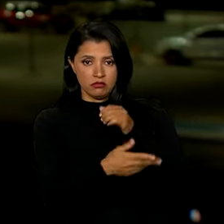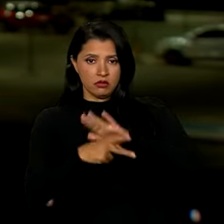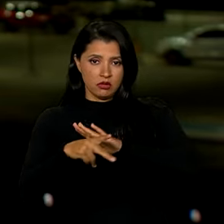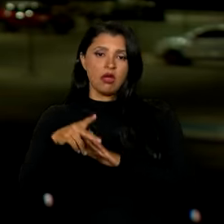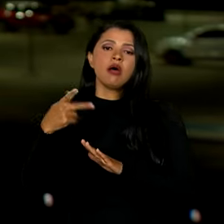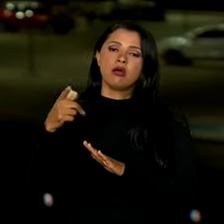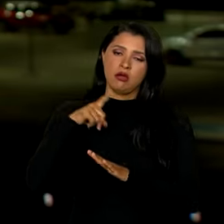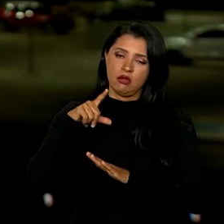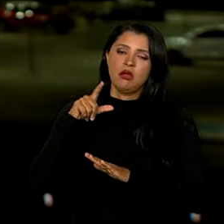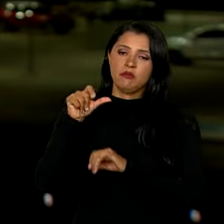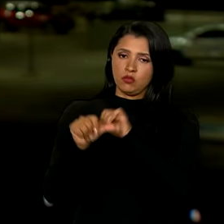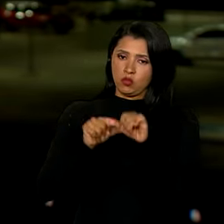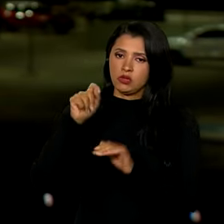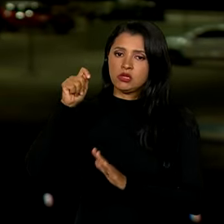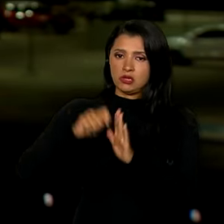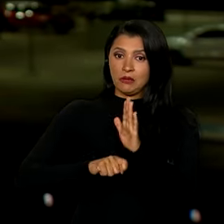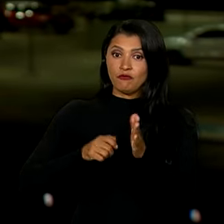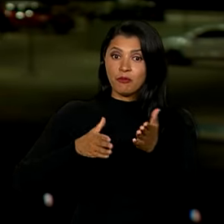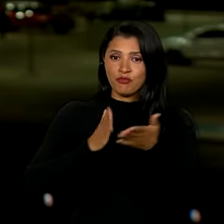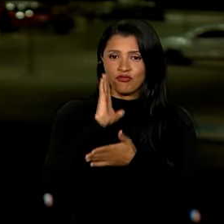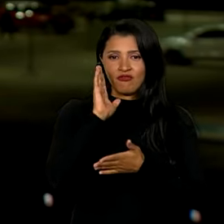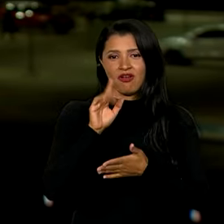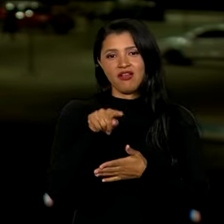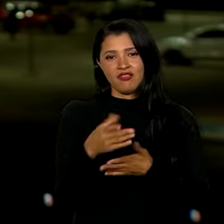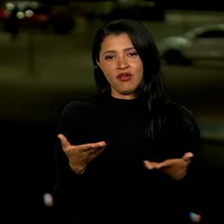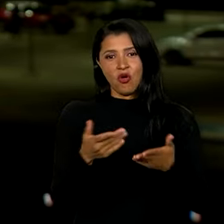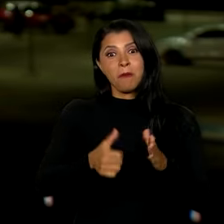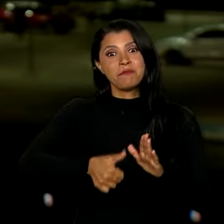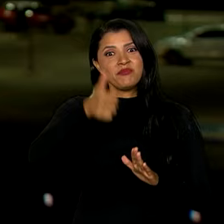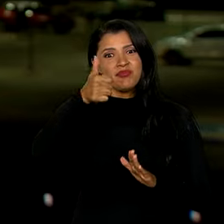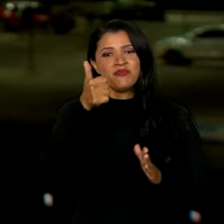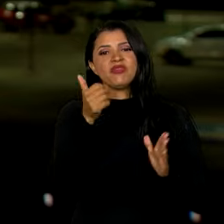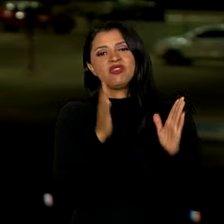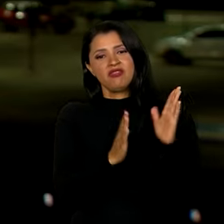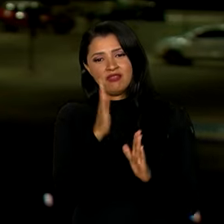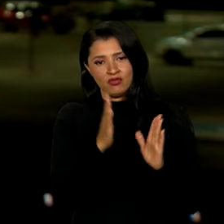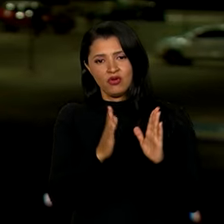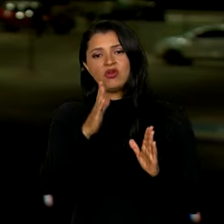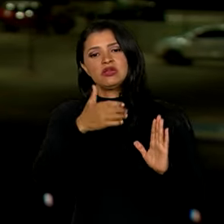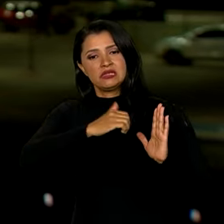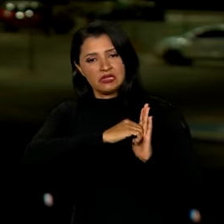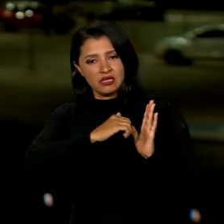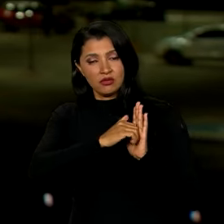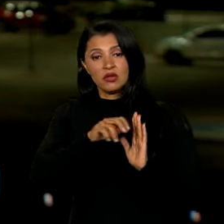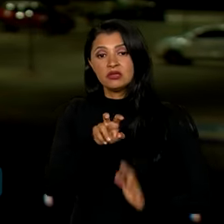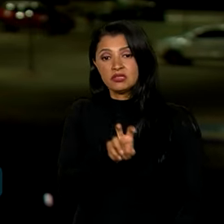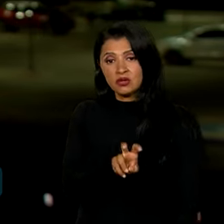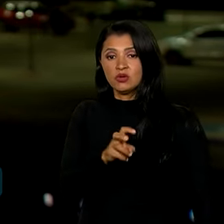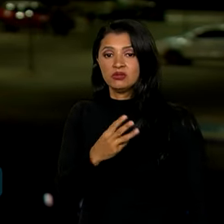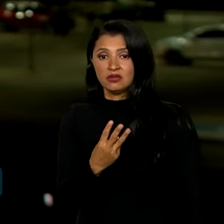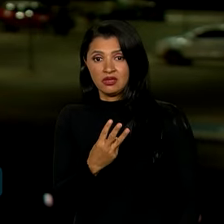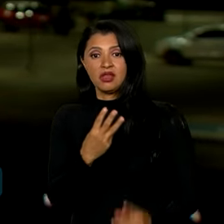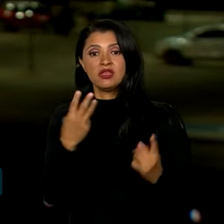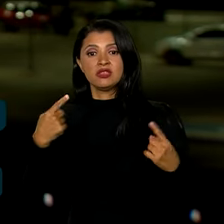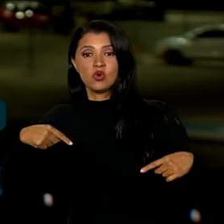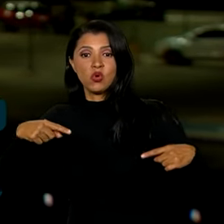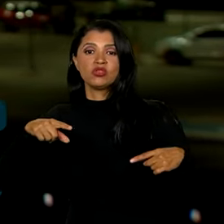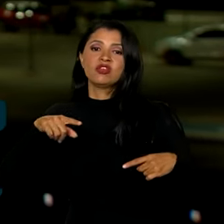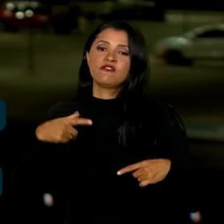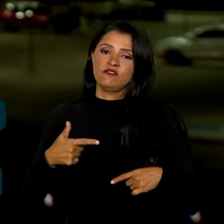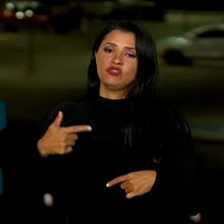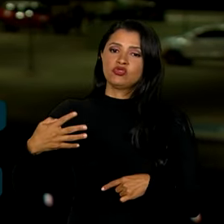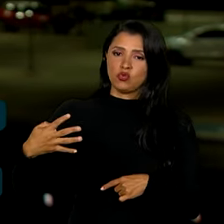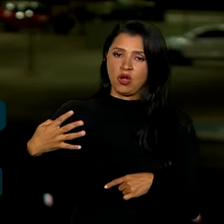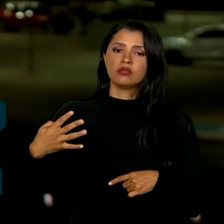tributária foi aprovado agora há pouco, em primeiro turno no Senado, por 53 a 24 votos. Agora,